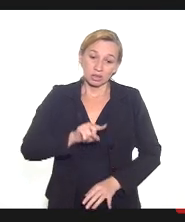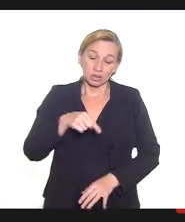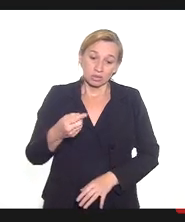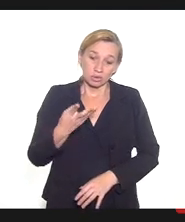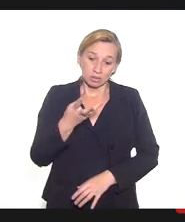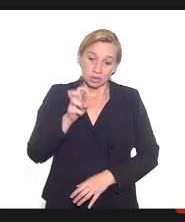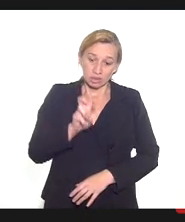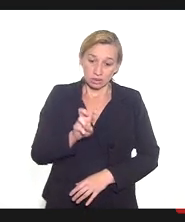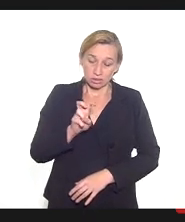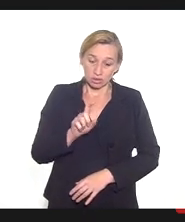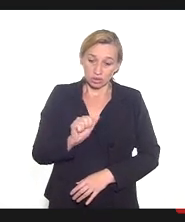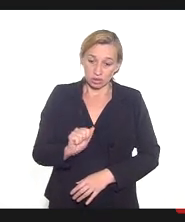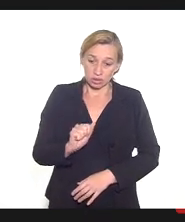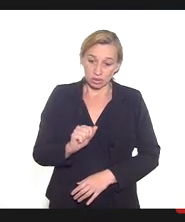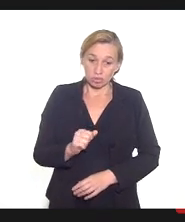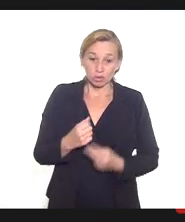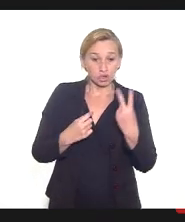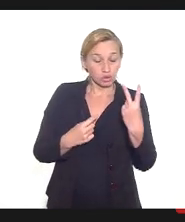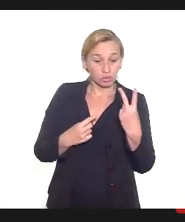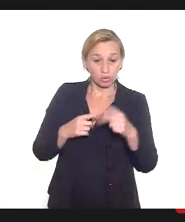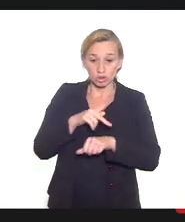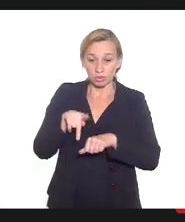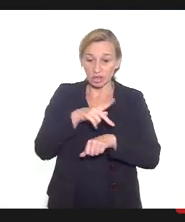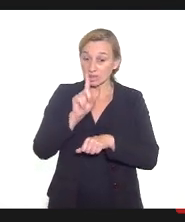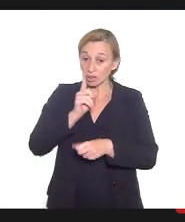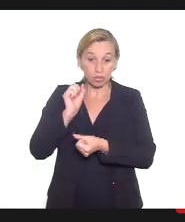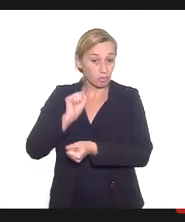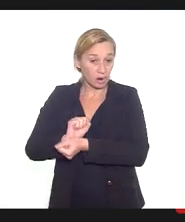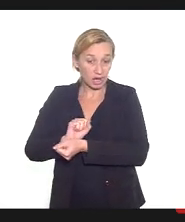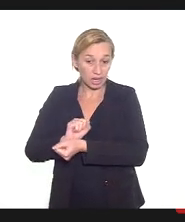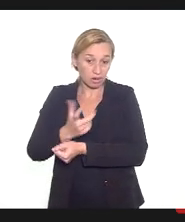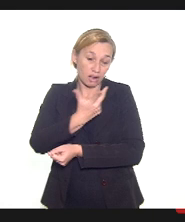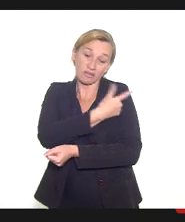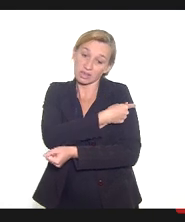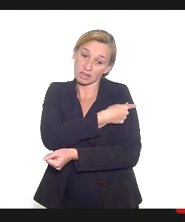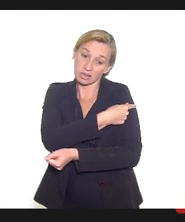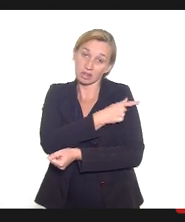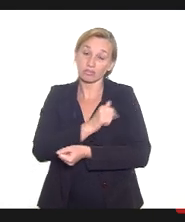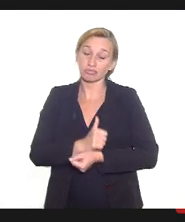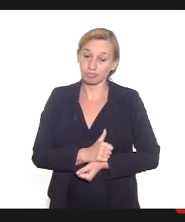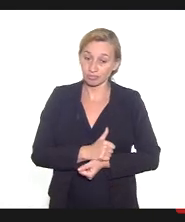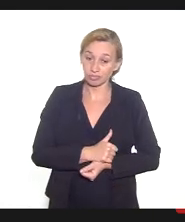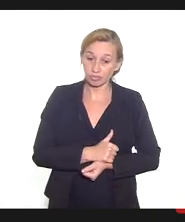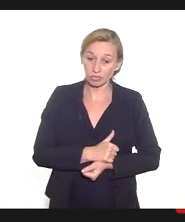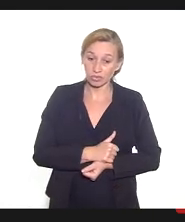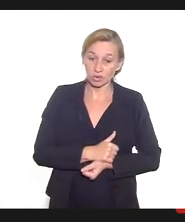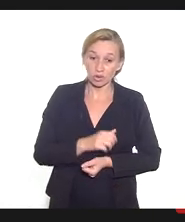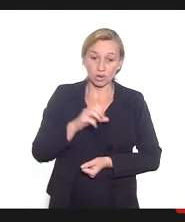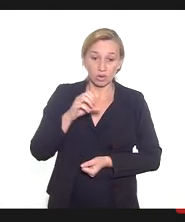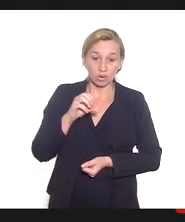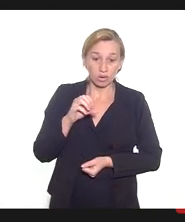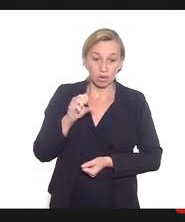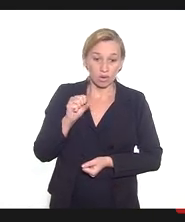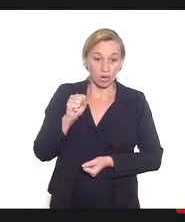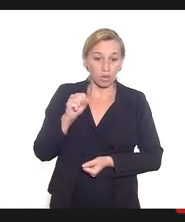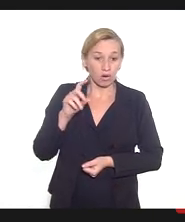eu estou mostrando aqui dois países que não suspenderam a vacina, com Oxford e AstraZeneca, que foi o Reino Unido, e